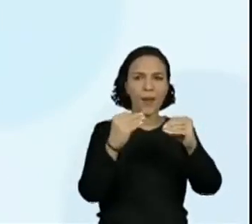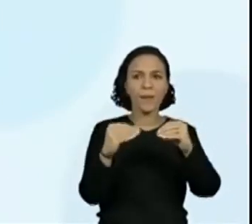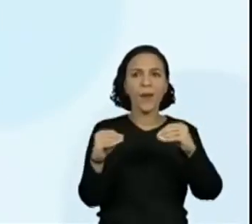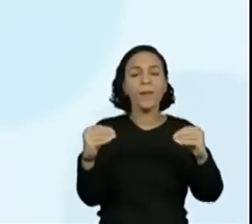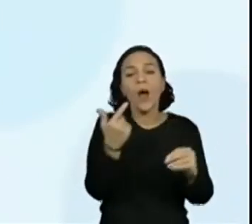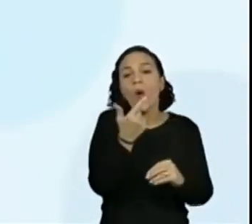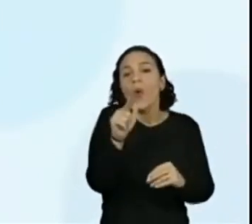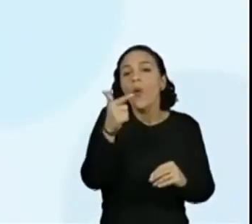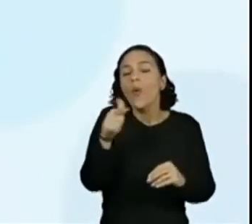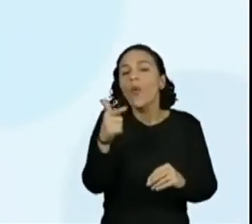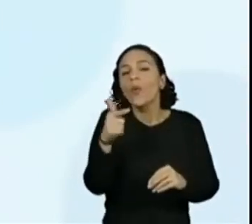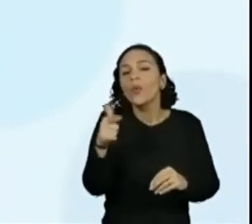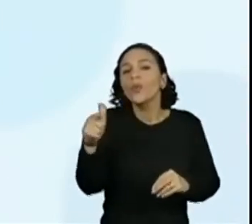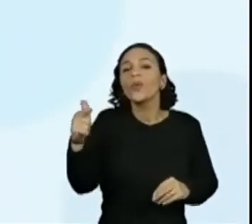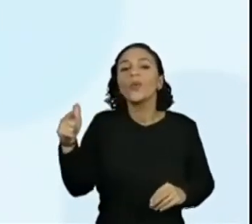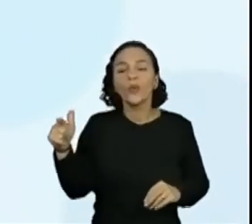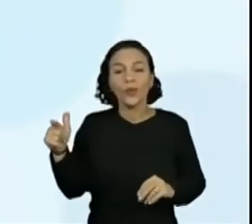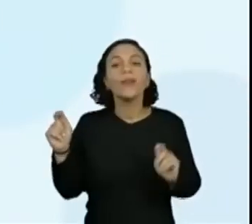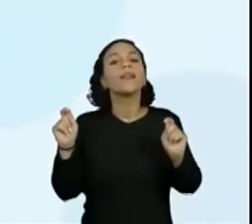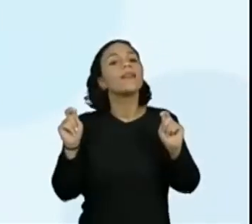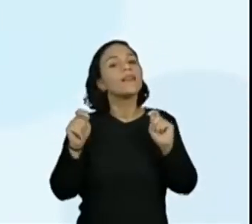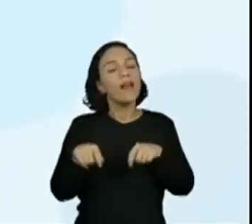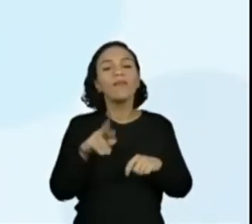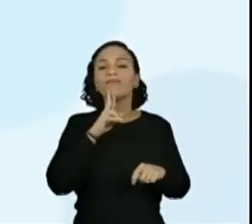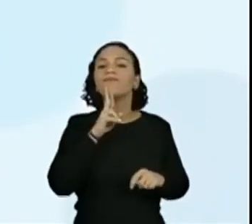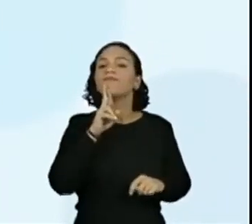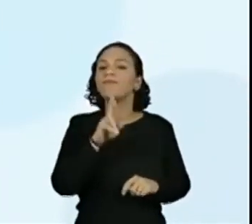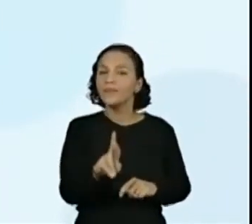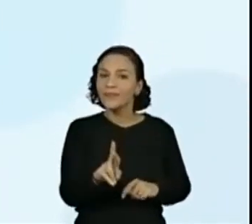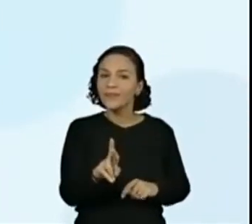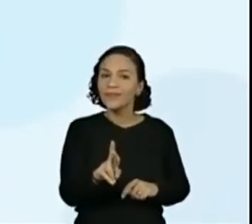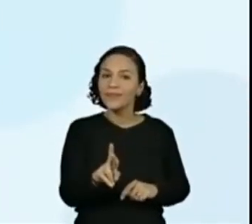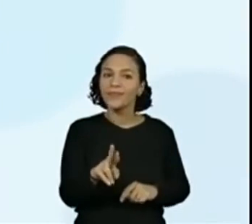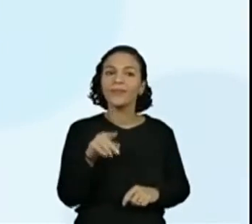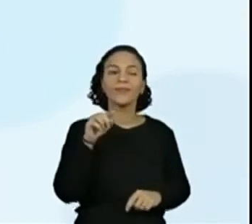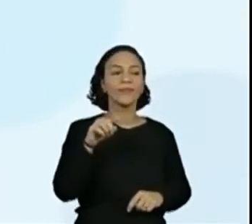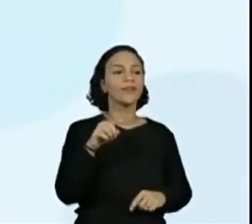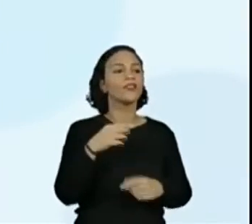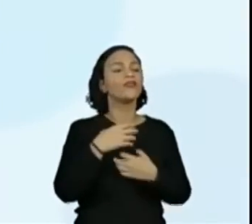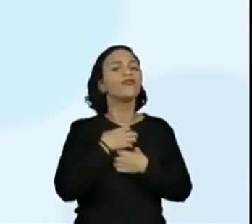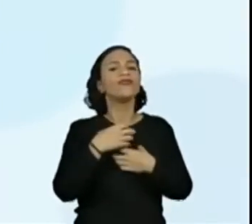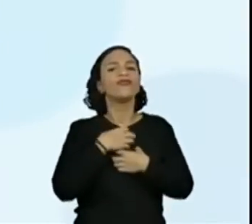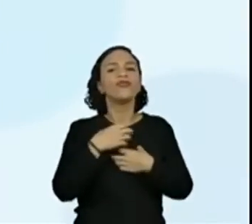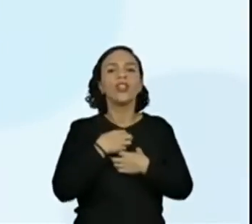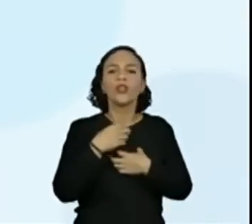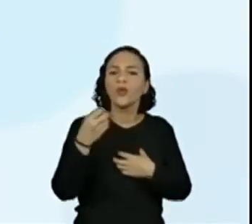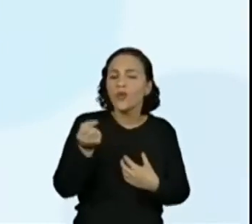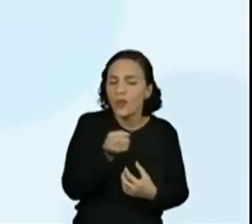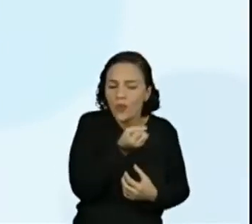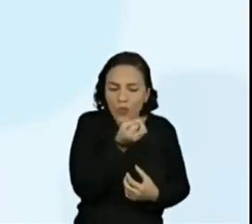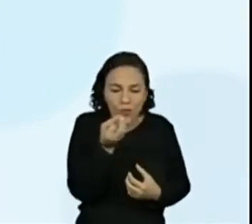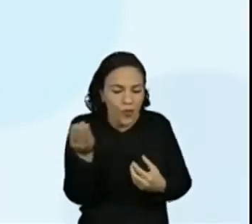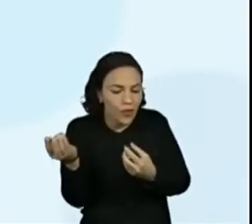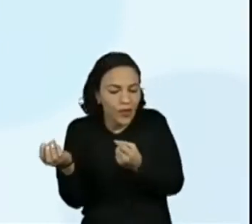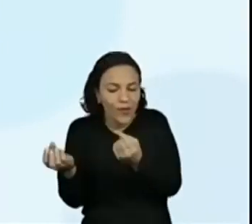possibilidades para responder a pergunta do Adriano. Só que eles vão colocar lá para a gente. Já